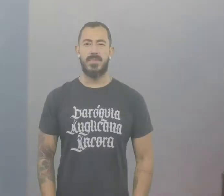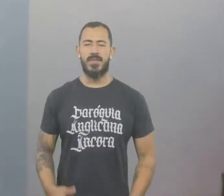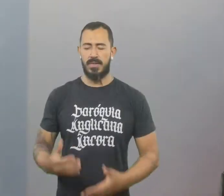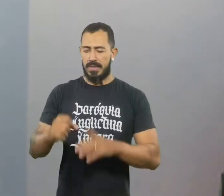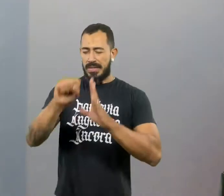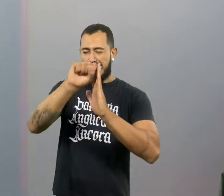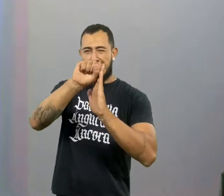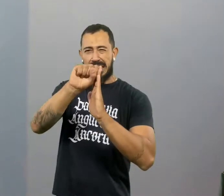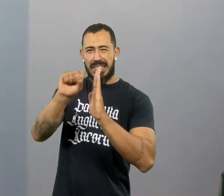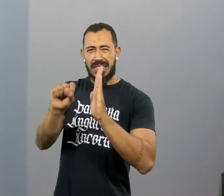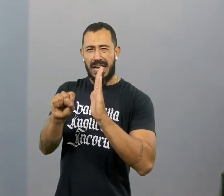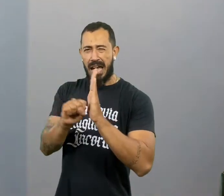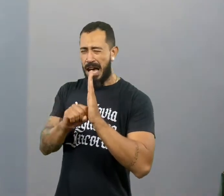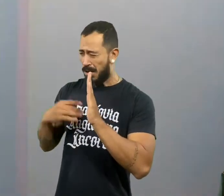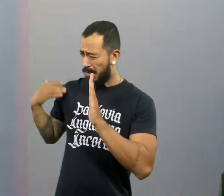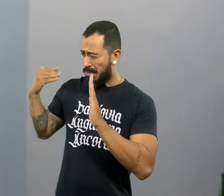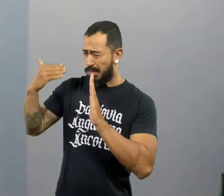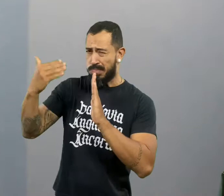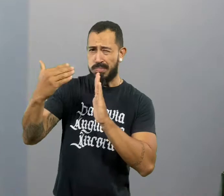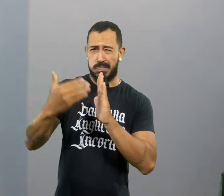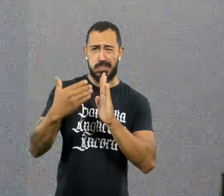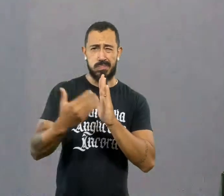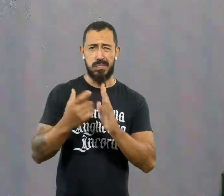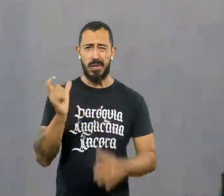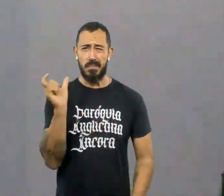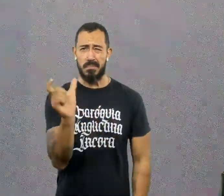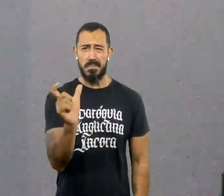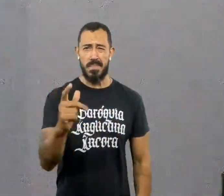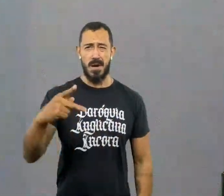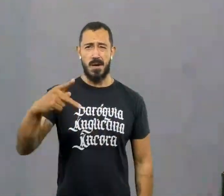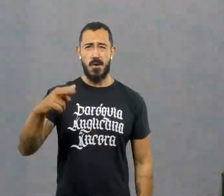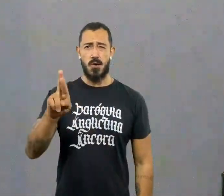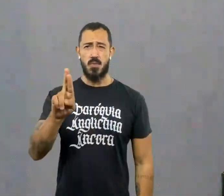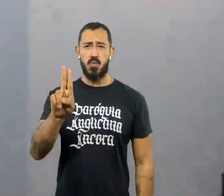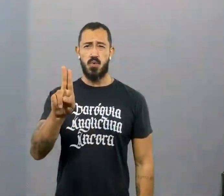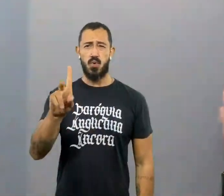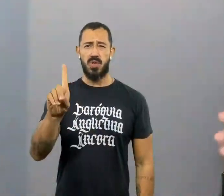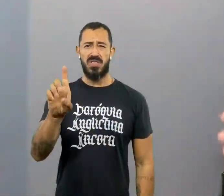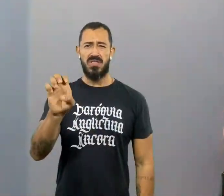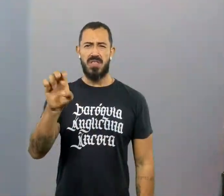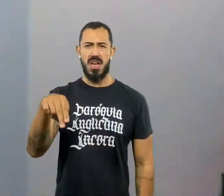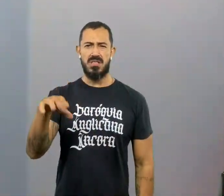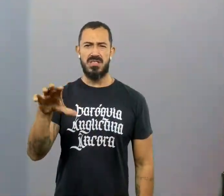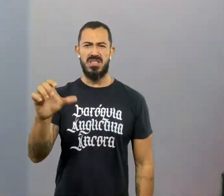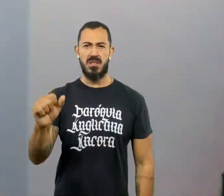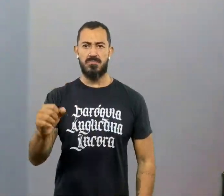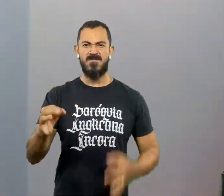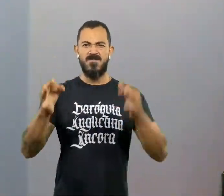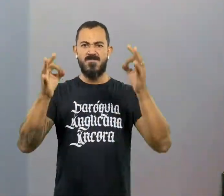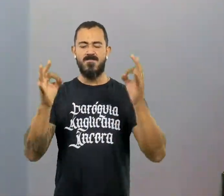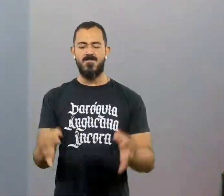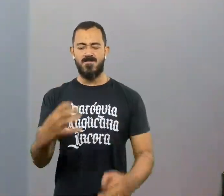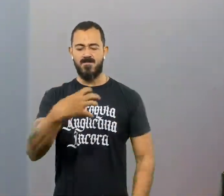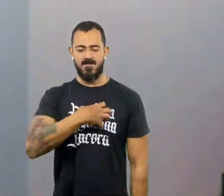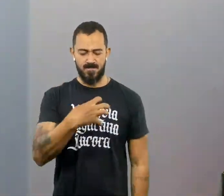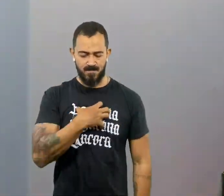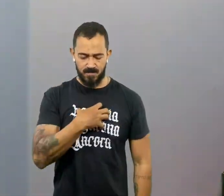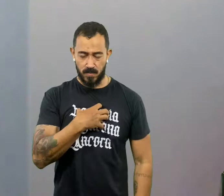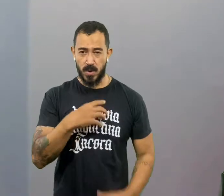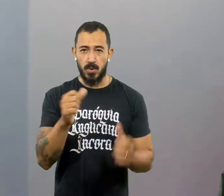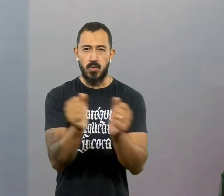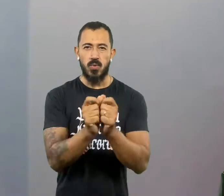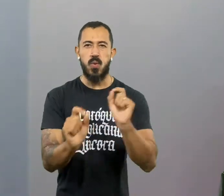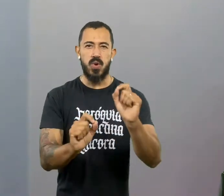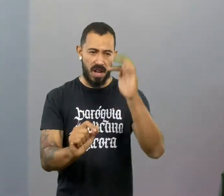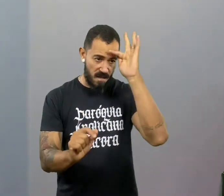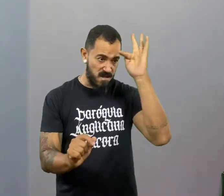Durante séculos, a prudência foi vista como sabedoria de vida, orindo duas coisas, a